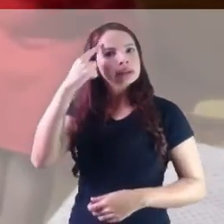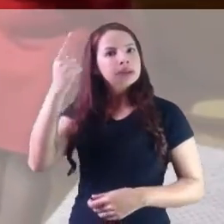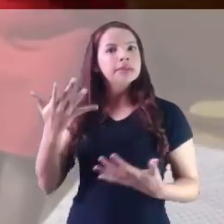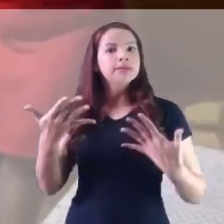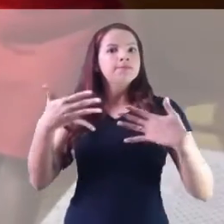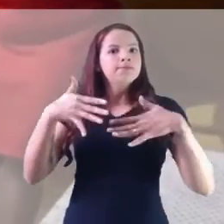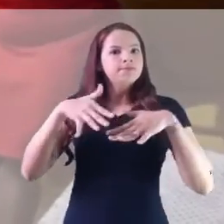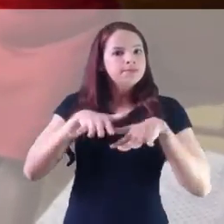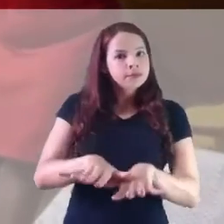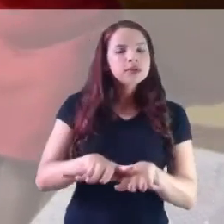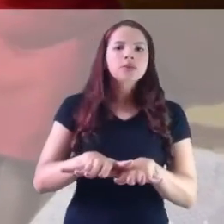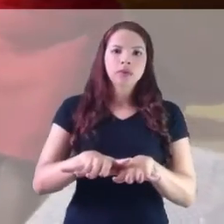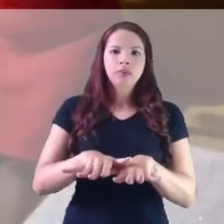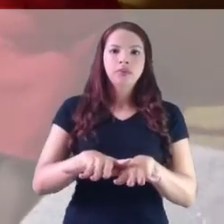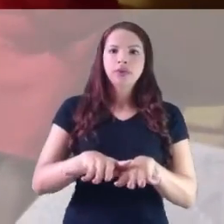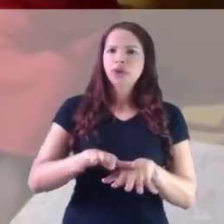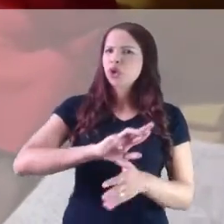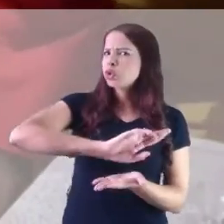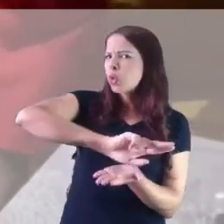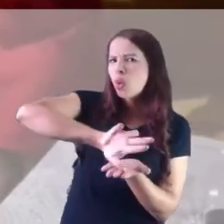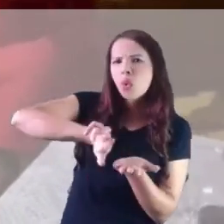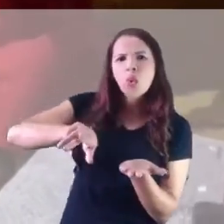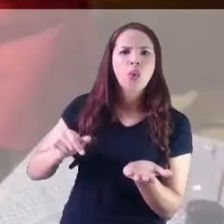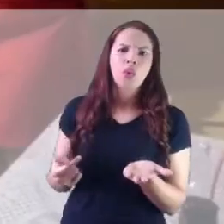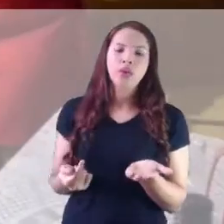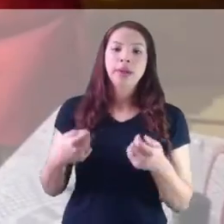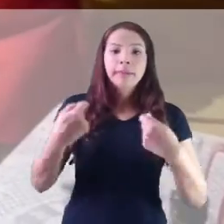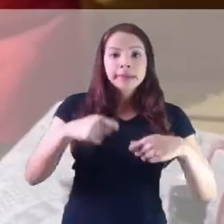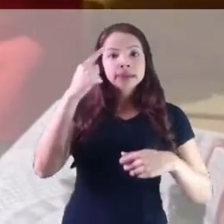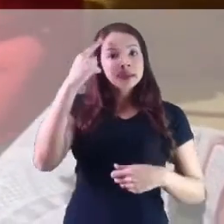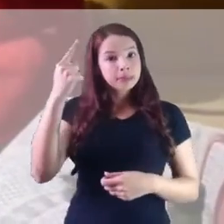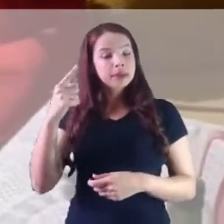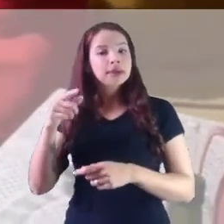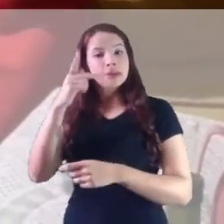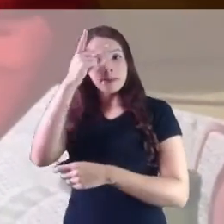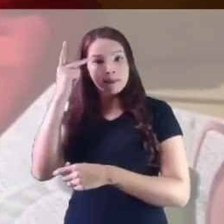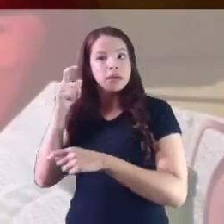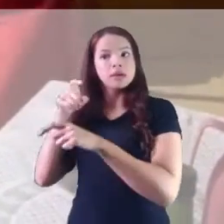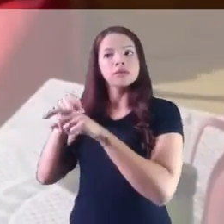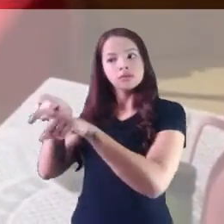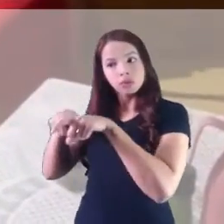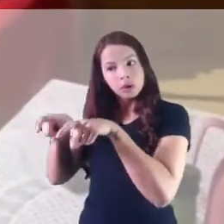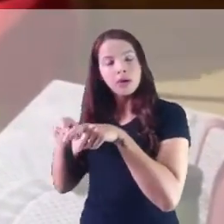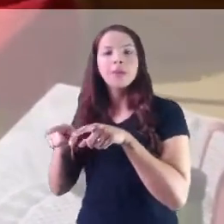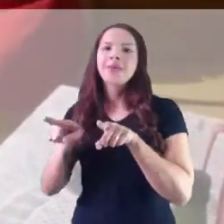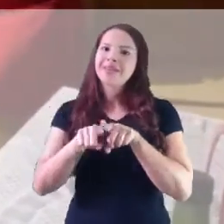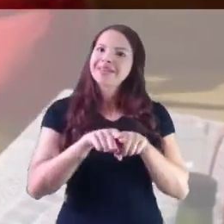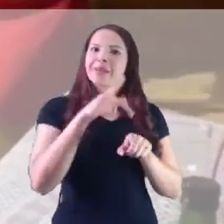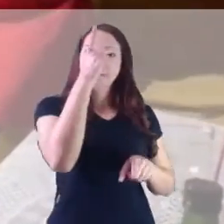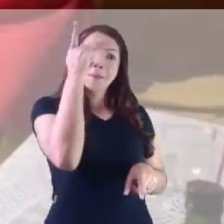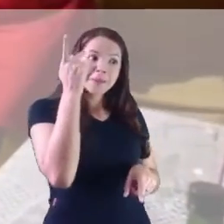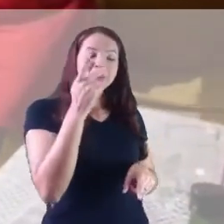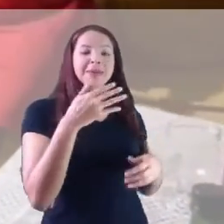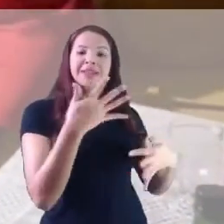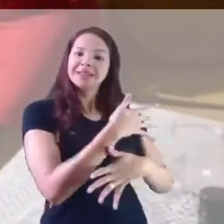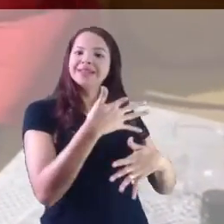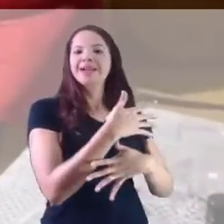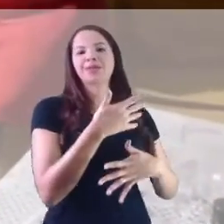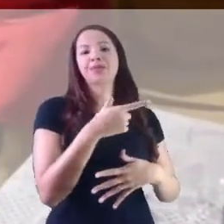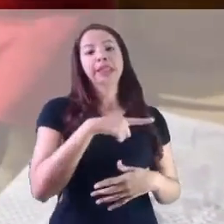política inclusiva, política que inclui povo em sua totalidade, né? Povo com a sua